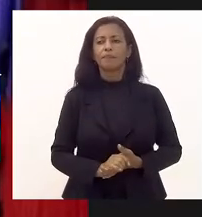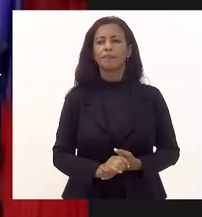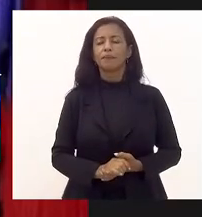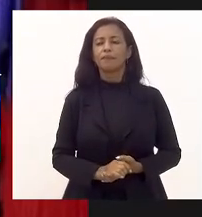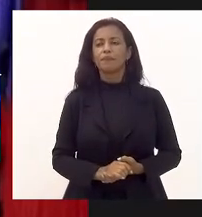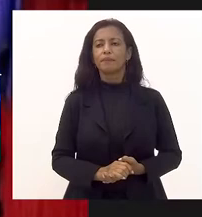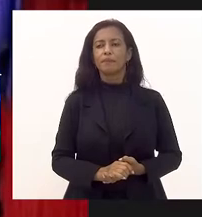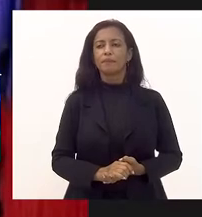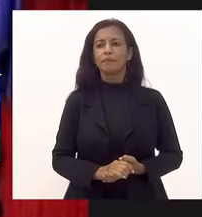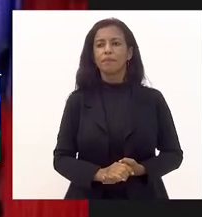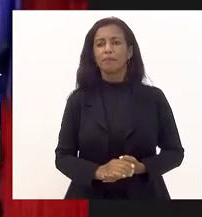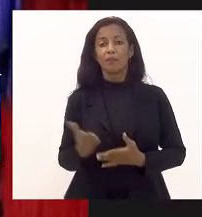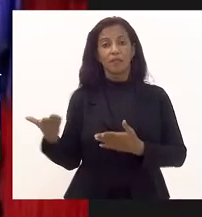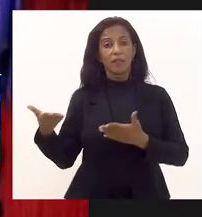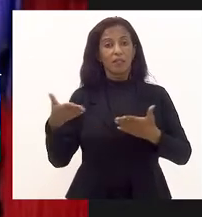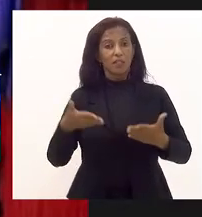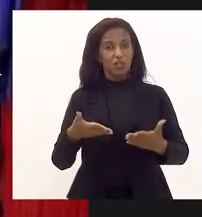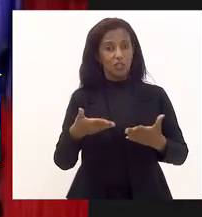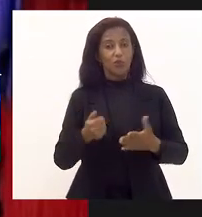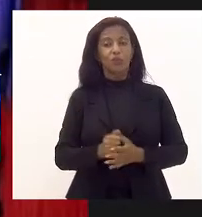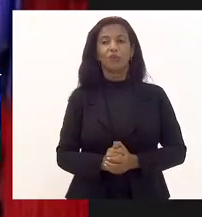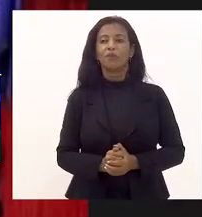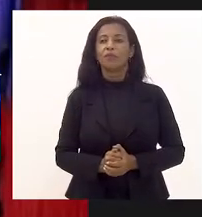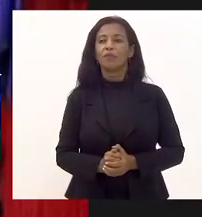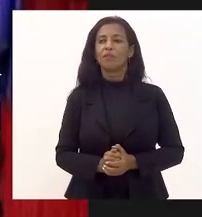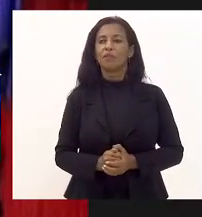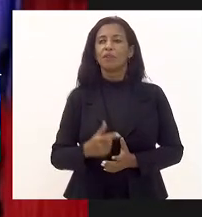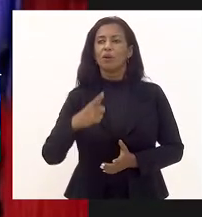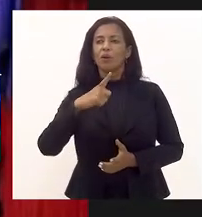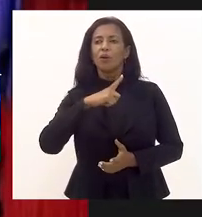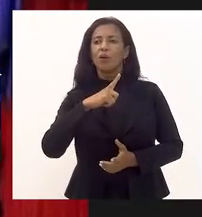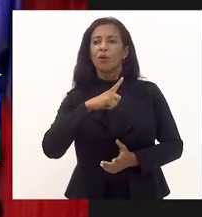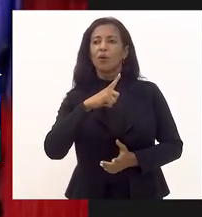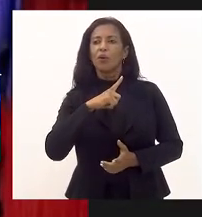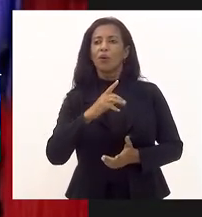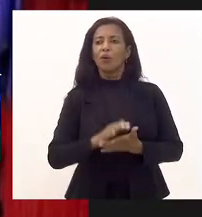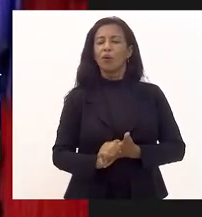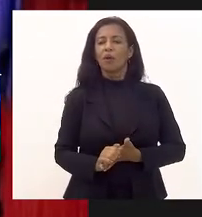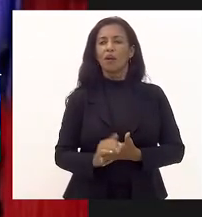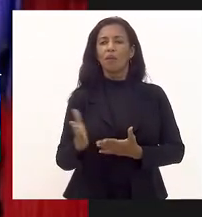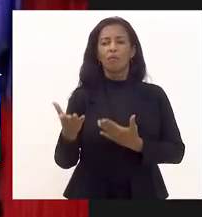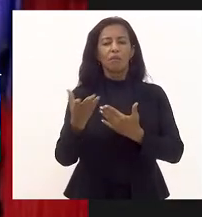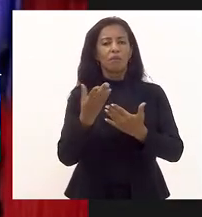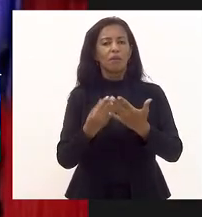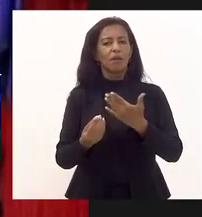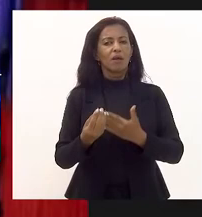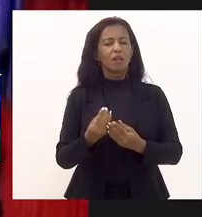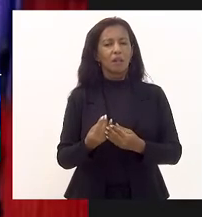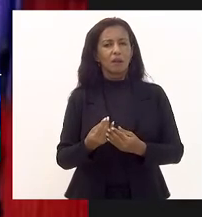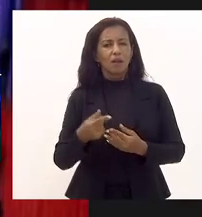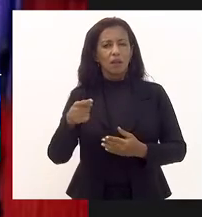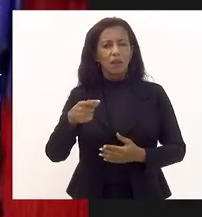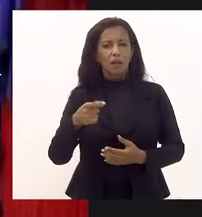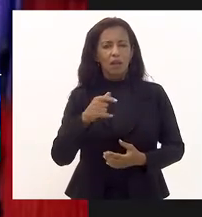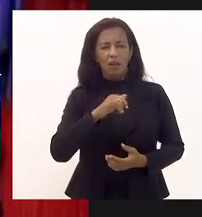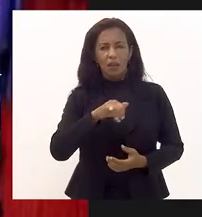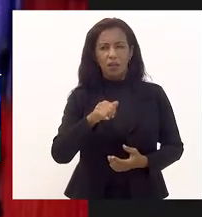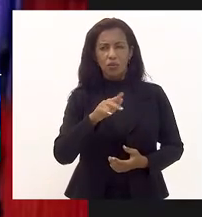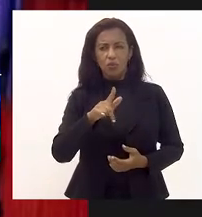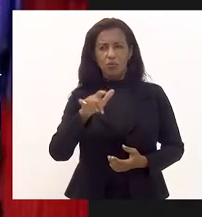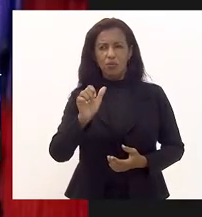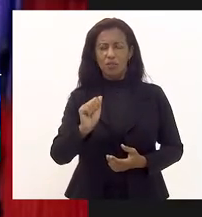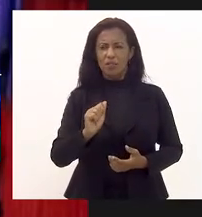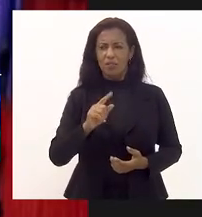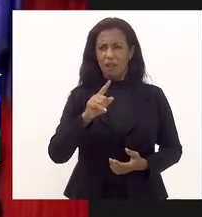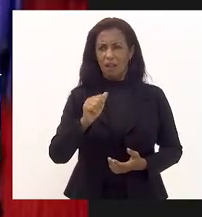Brasil, que chegou até mim, conta nos registros técnicos que o animal já chegou em condições fragilizadas de alimentação e, por ser um